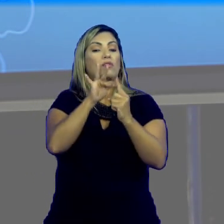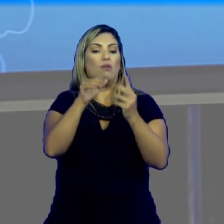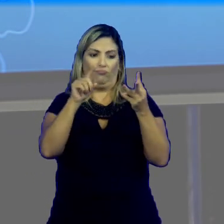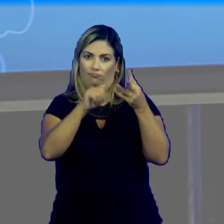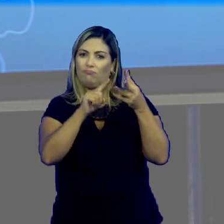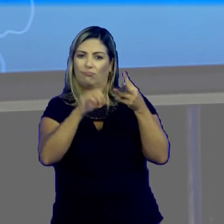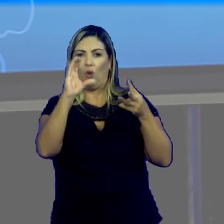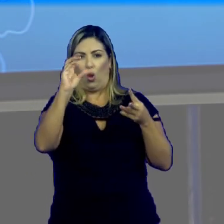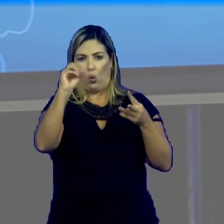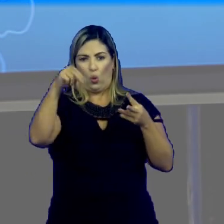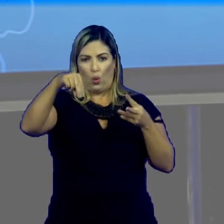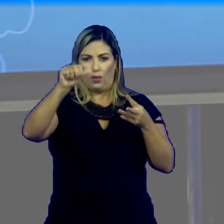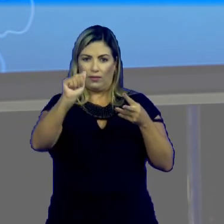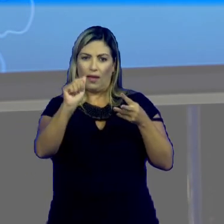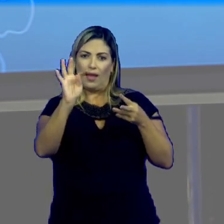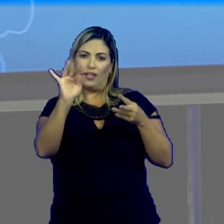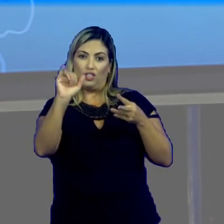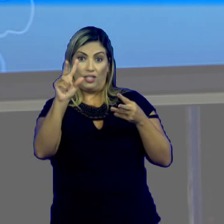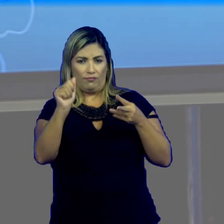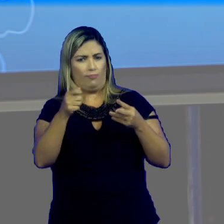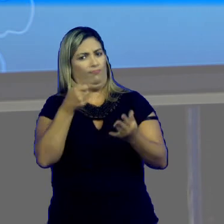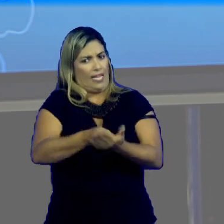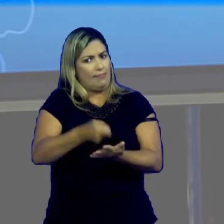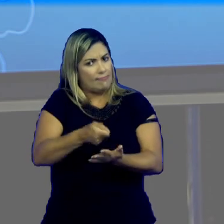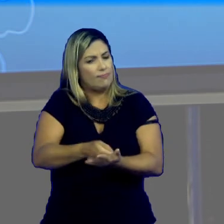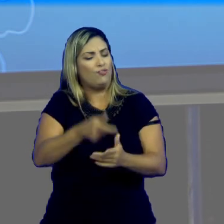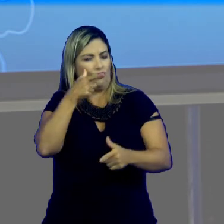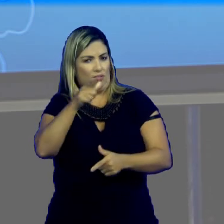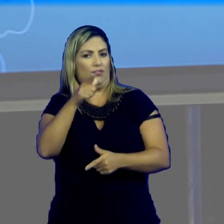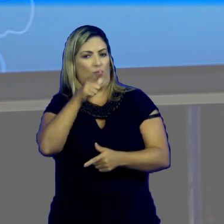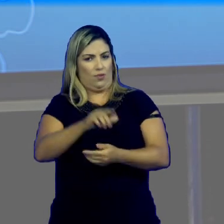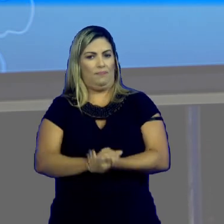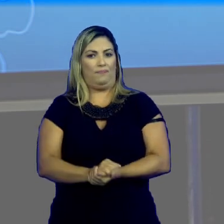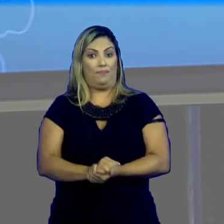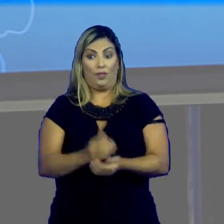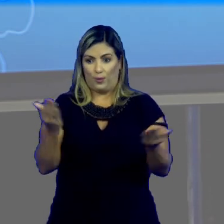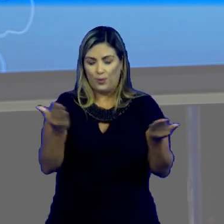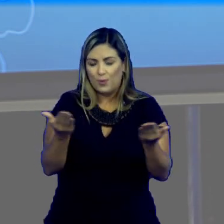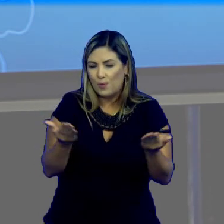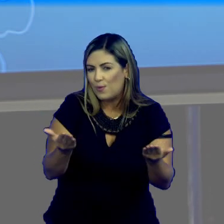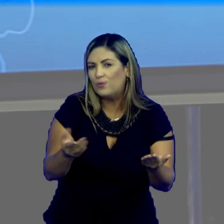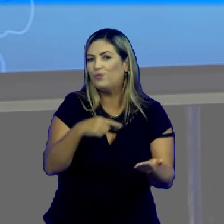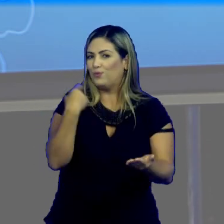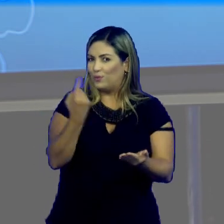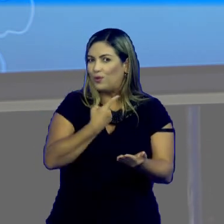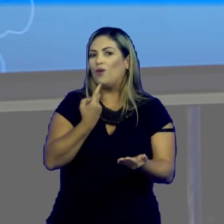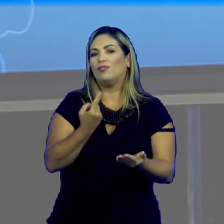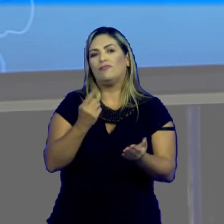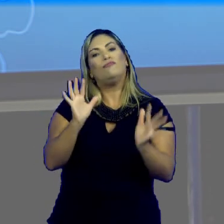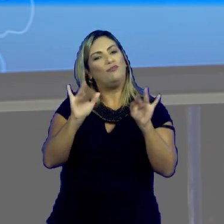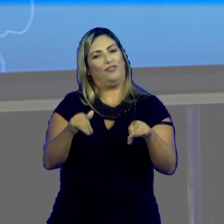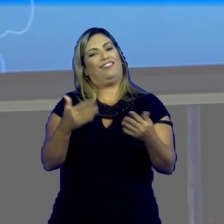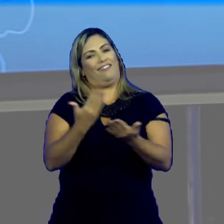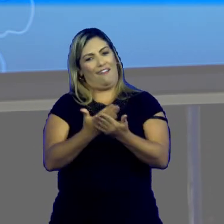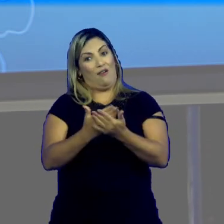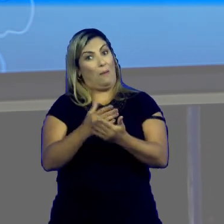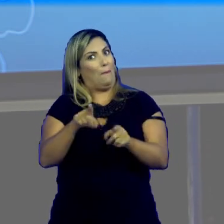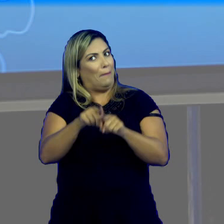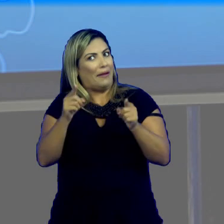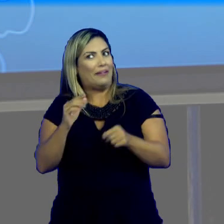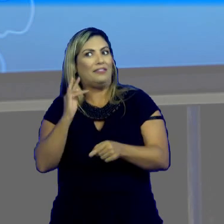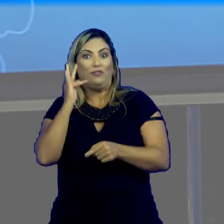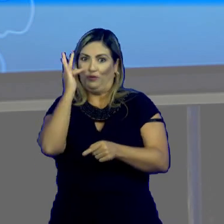conativa, apelativa da língua. E hoje nós encerramos por aqui,